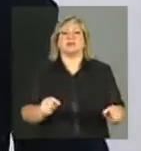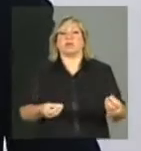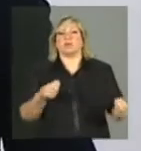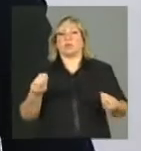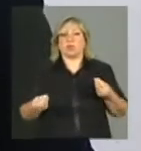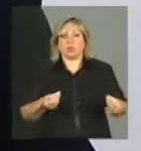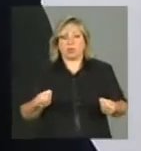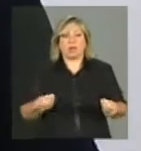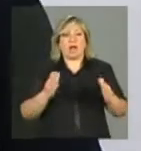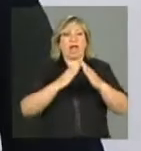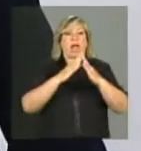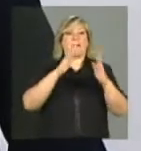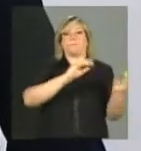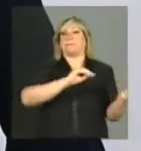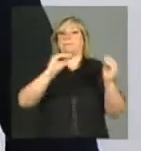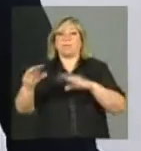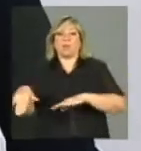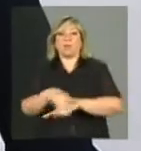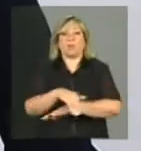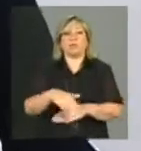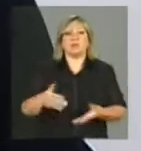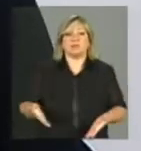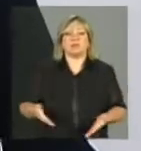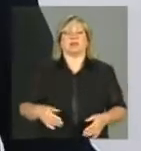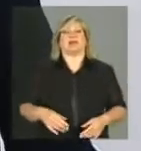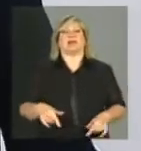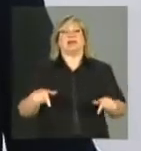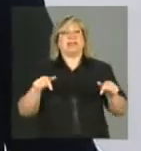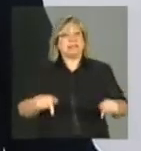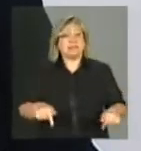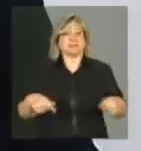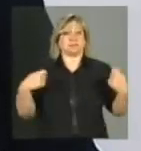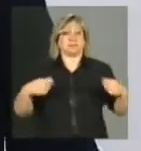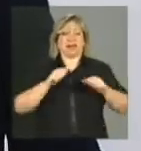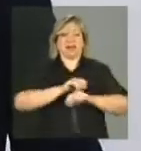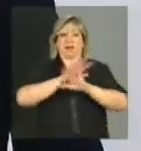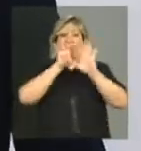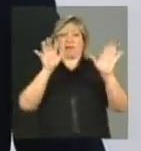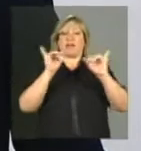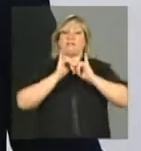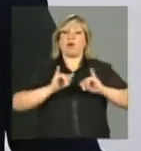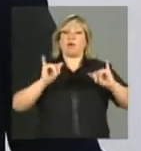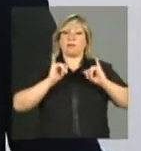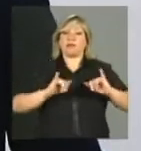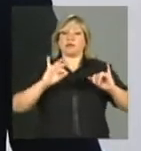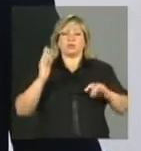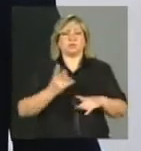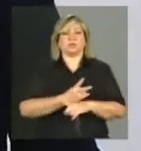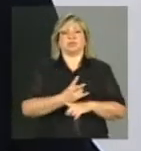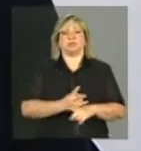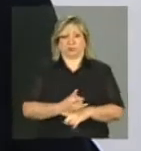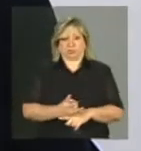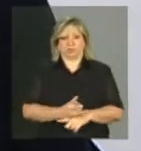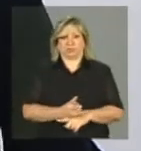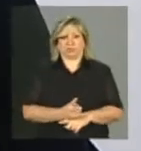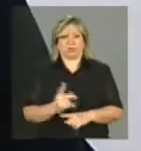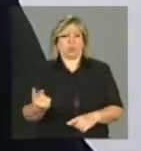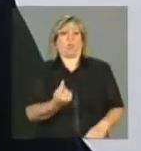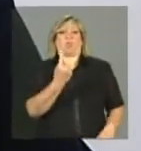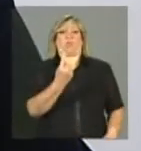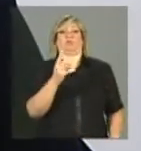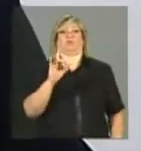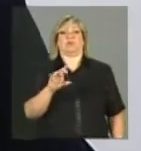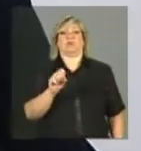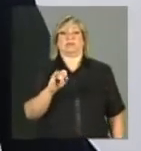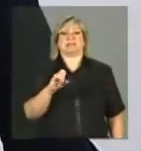uma mudança de endereço. Então, dá visão a essas, todas essas informações que os gestores estão buscando. Num único sistema é o nosso